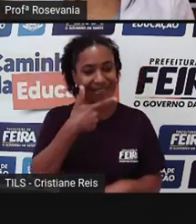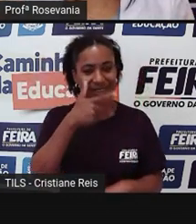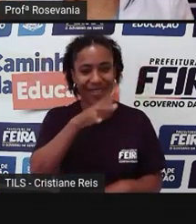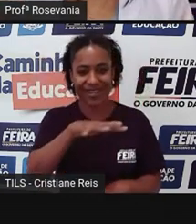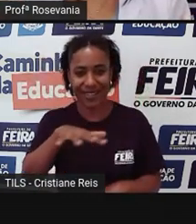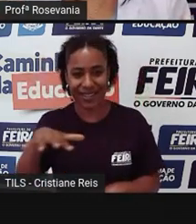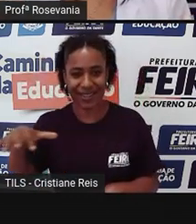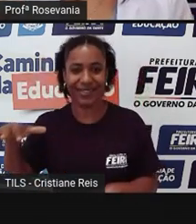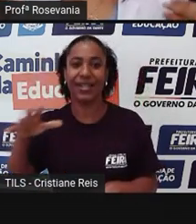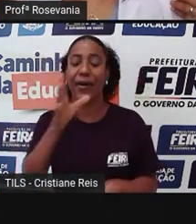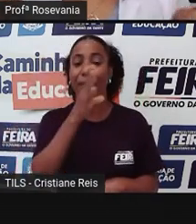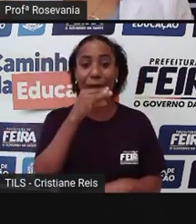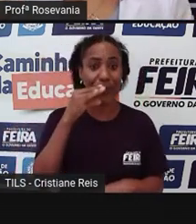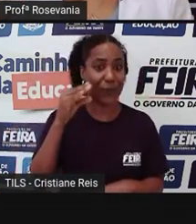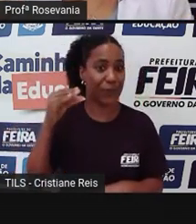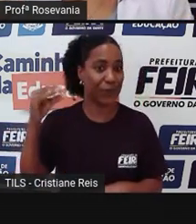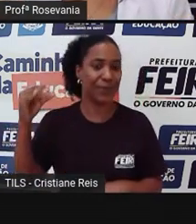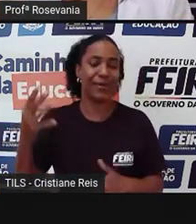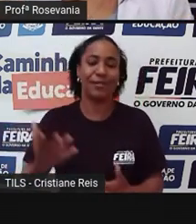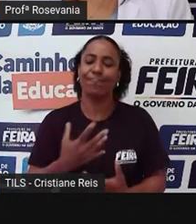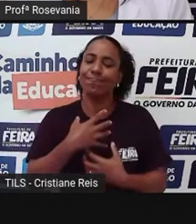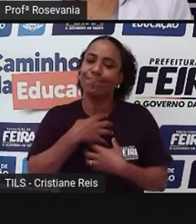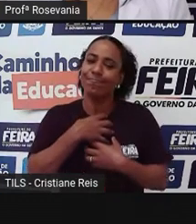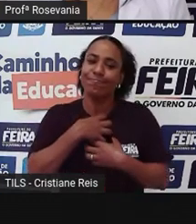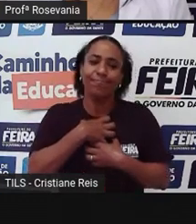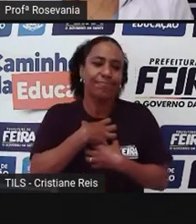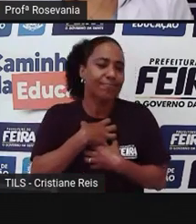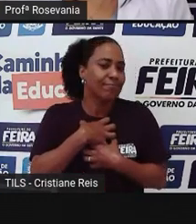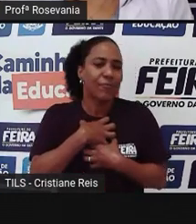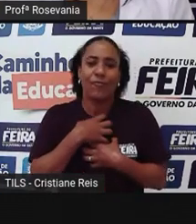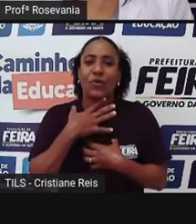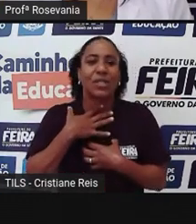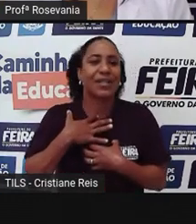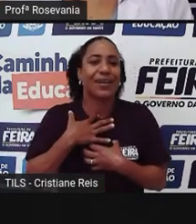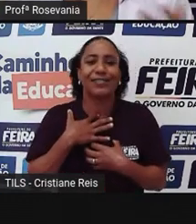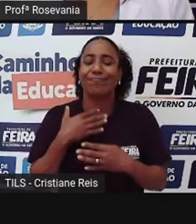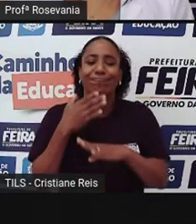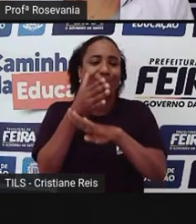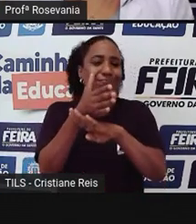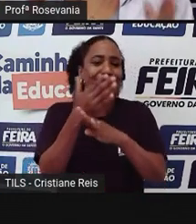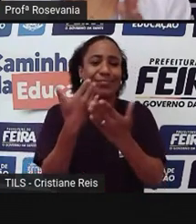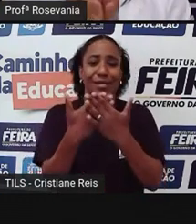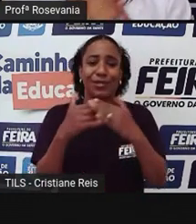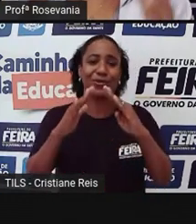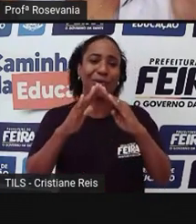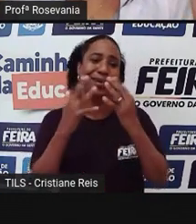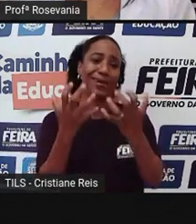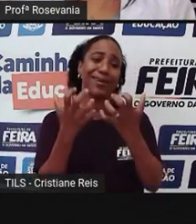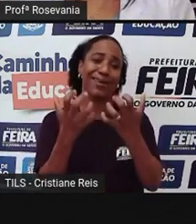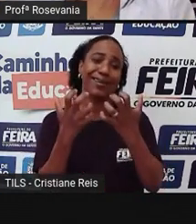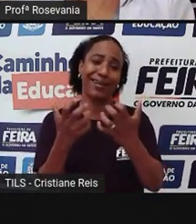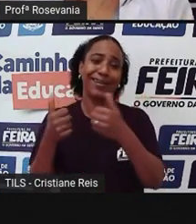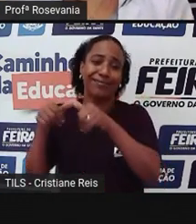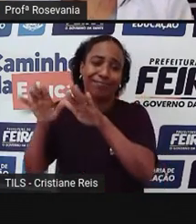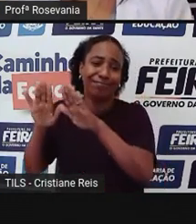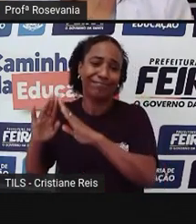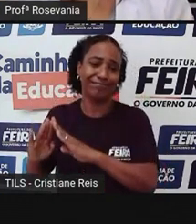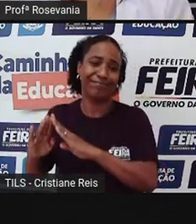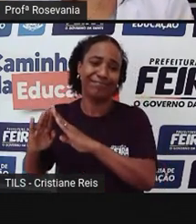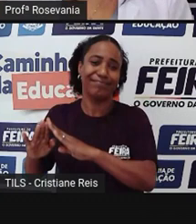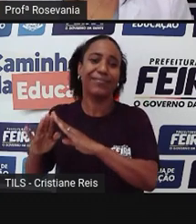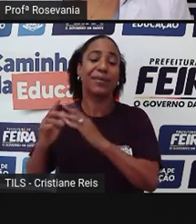crianças e adolescentes, né? Estão sentindo muita falta desse convívio aí, que a pandemia, né, trouxe essa questão do